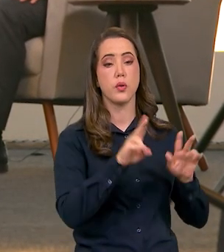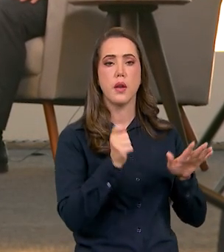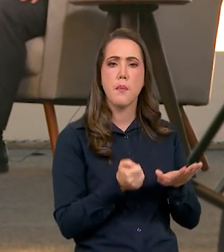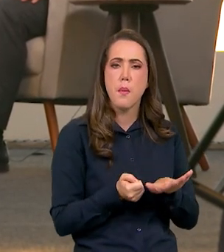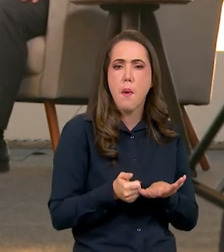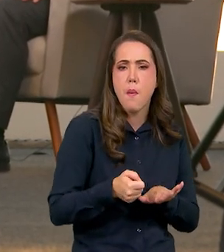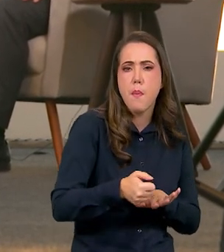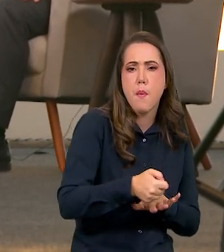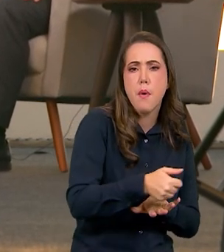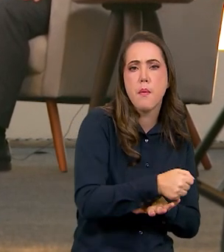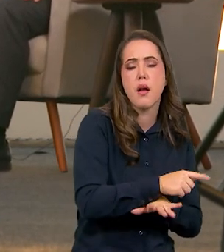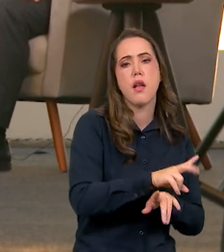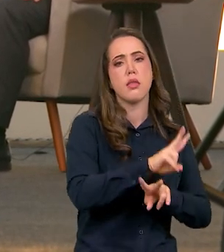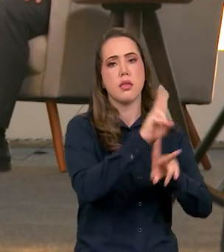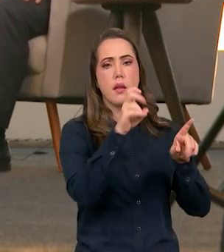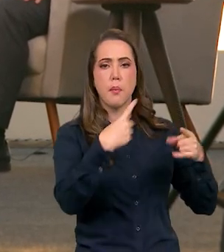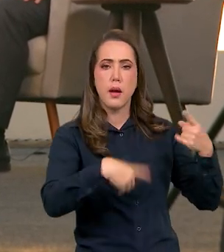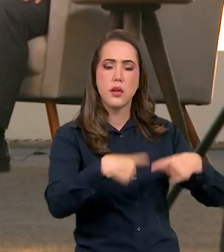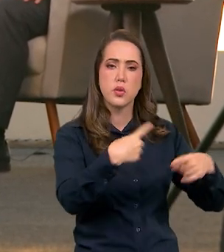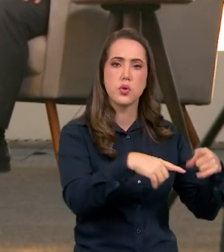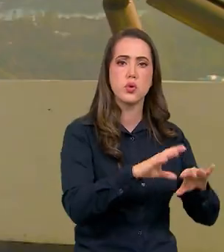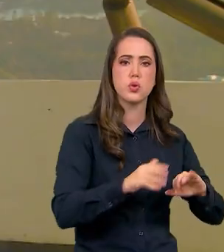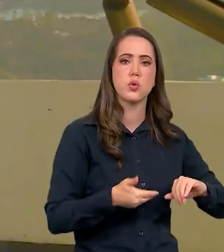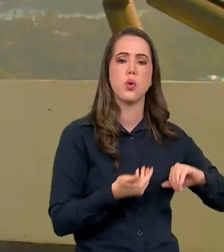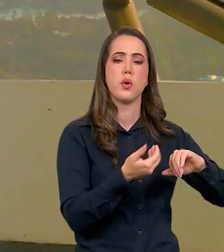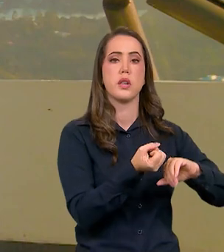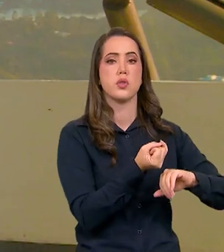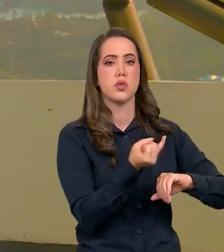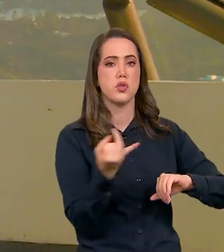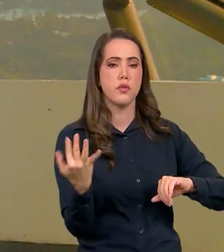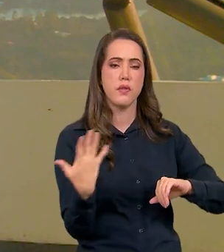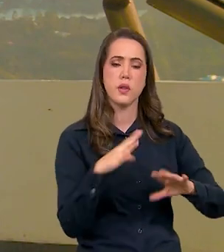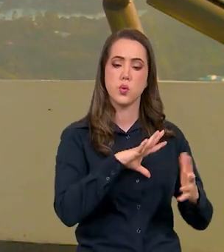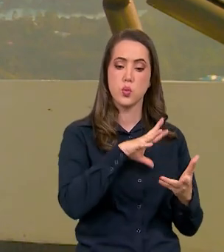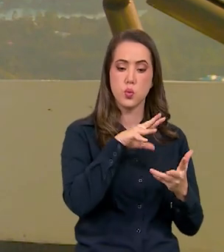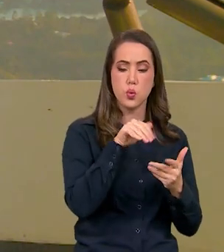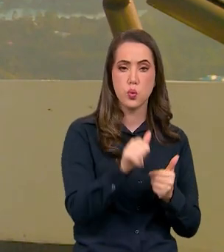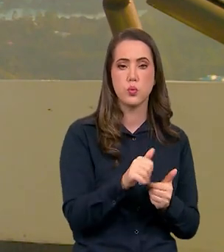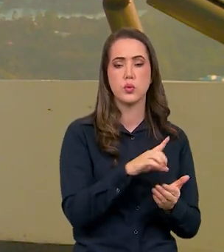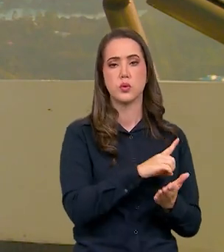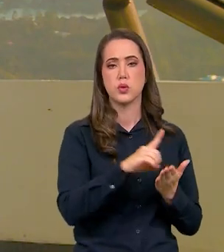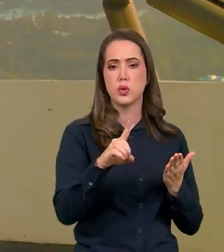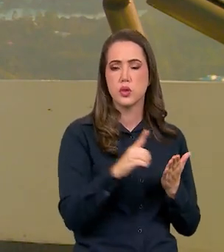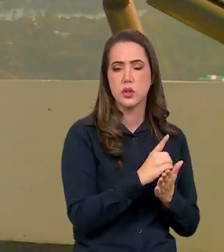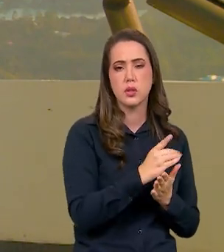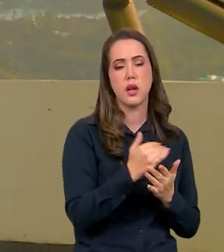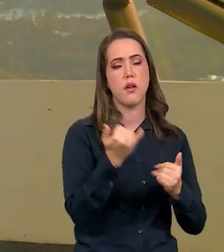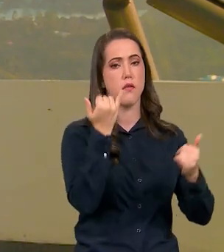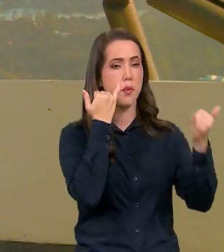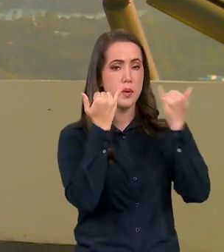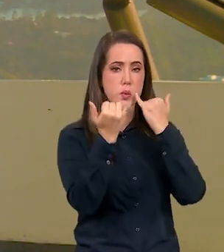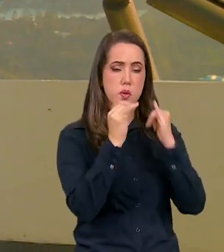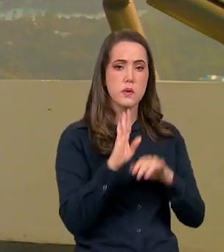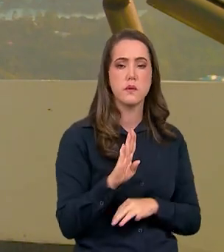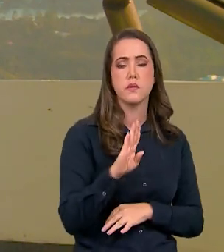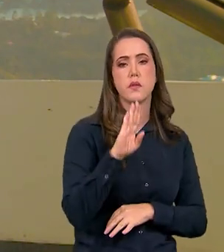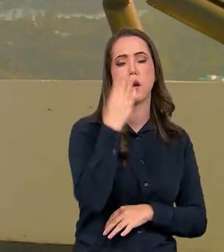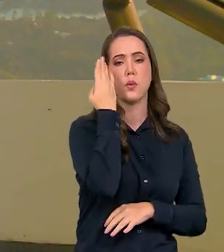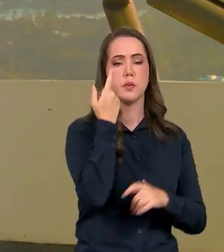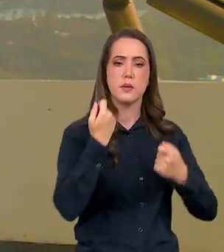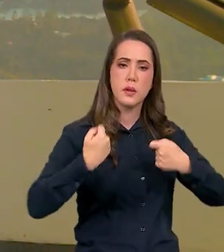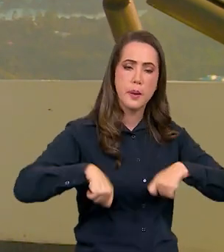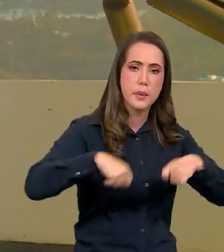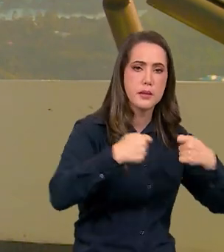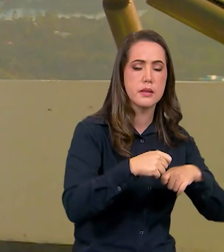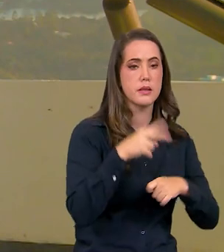news o debate no congresso etc onde tem muito no mundo digital informações falsas que você precisa